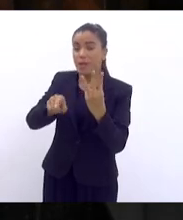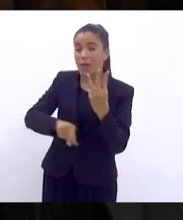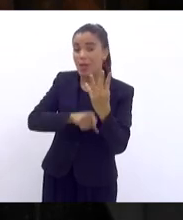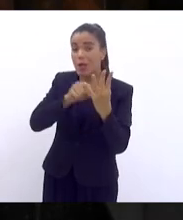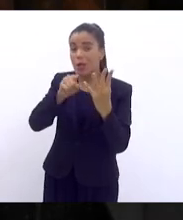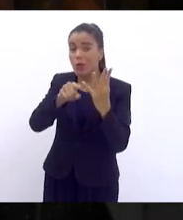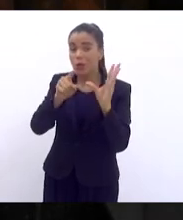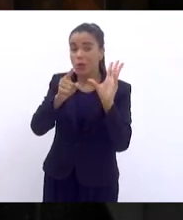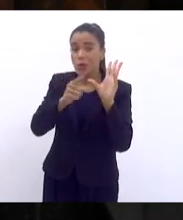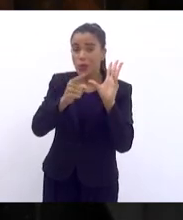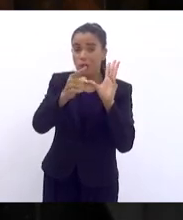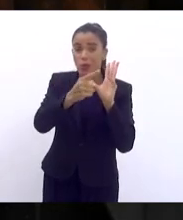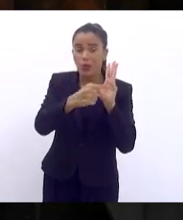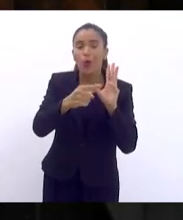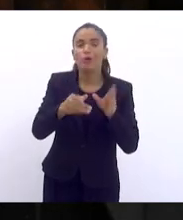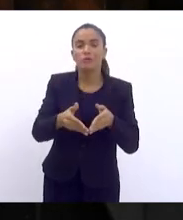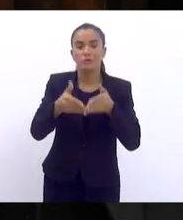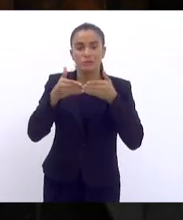licenciados.